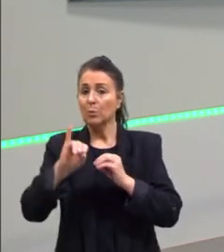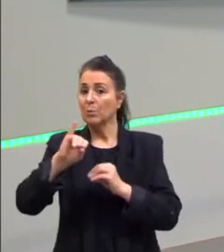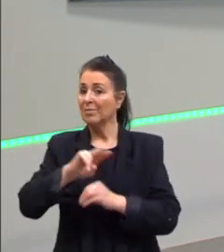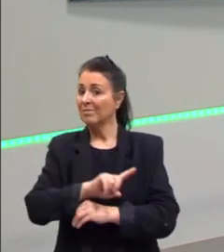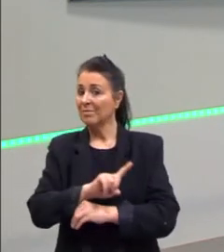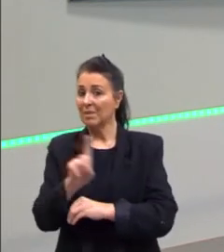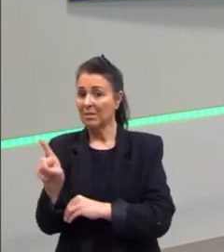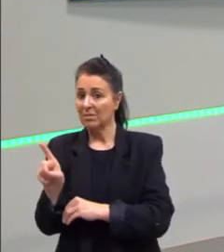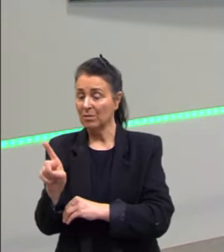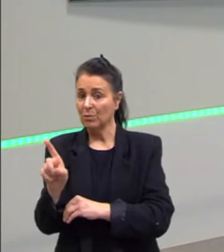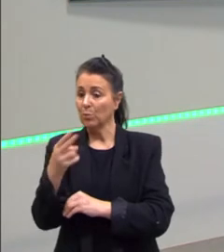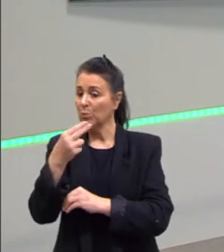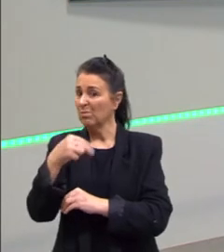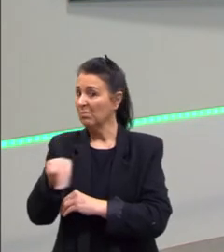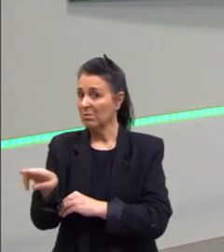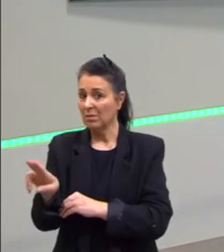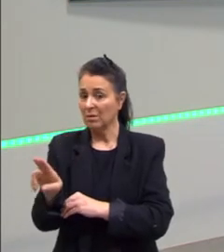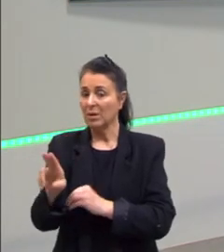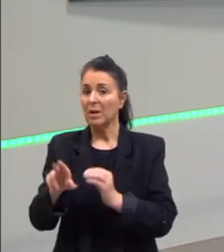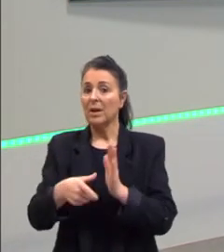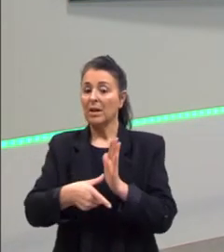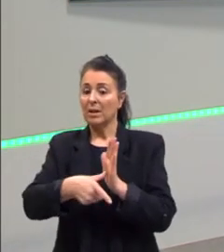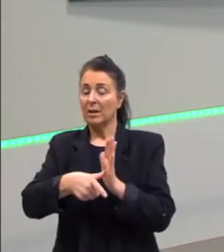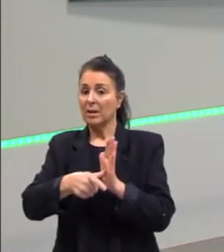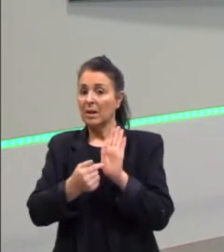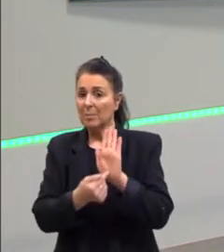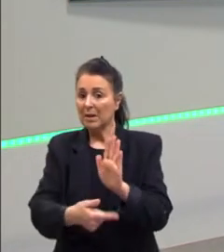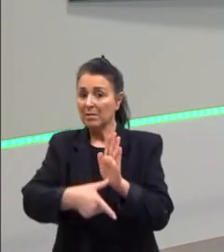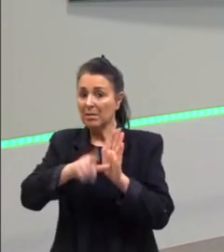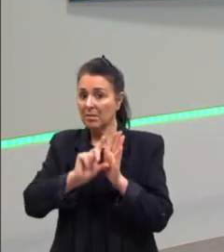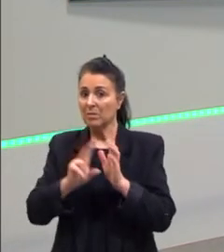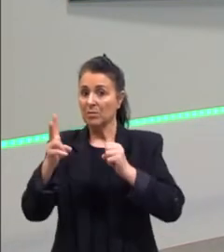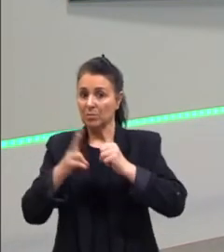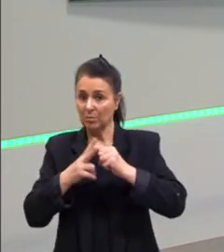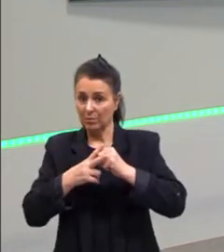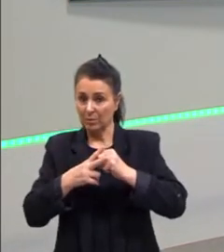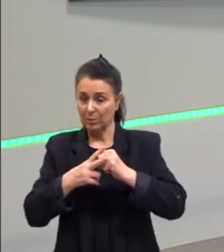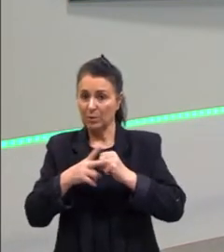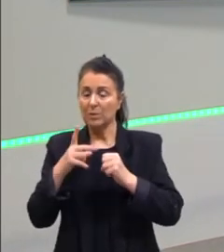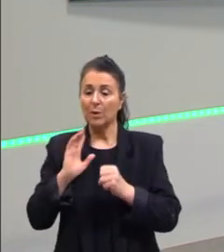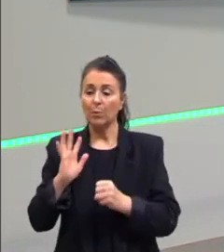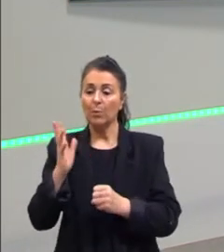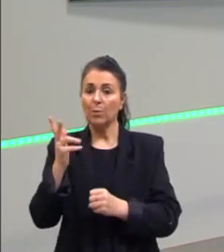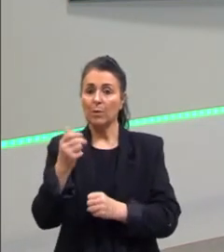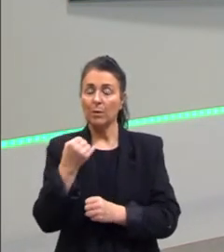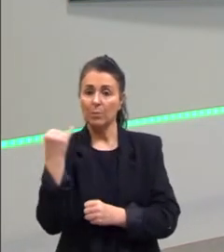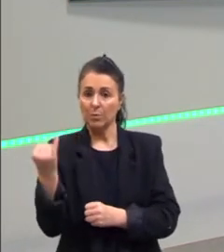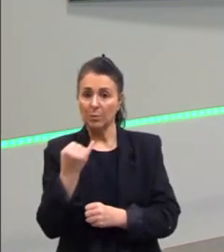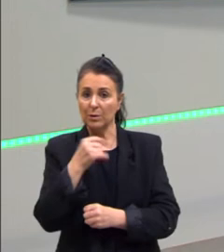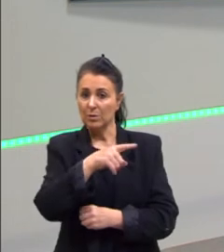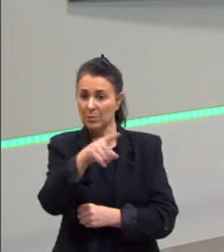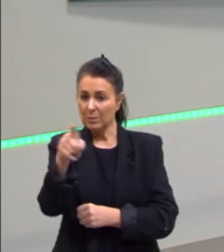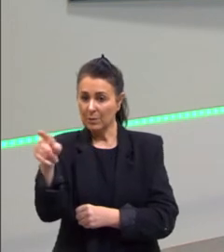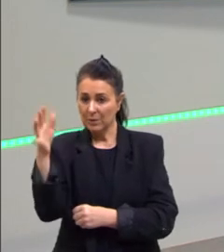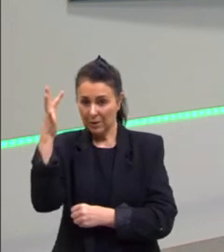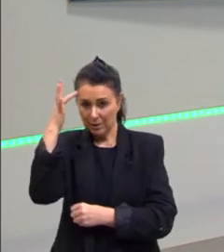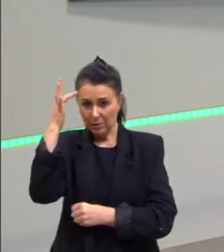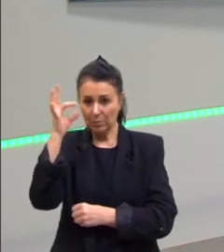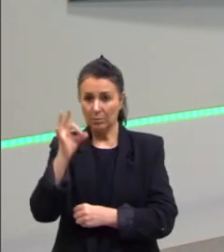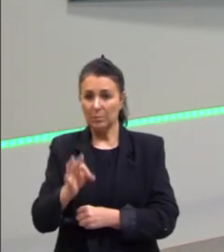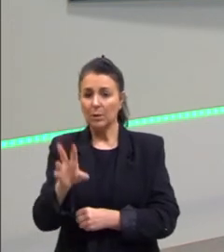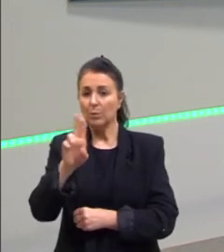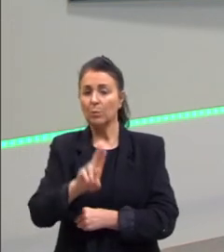vem após, ele vai aparecer antes do verbo. Isso é um dado bem importante para se compreender o uso